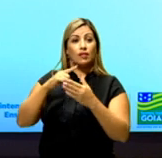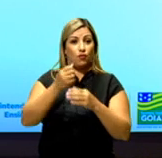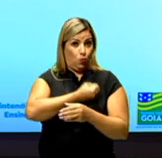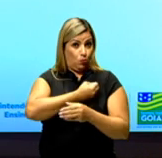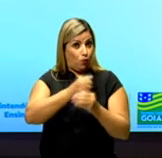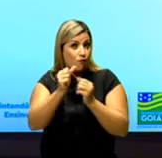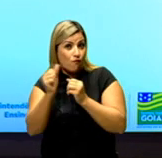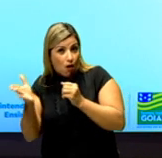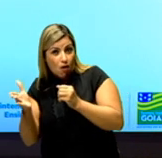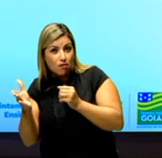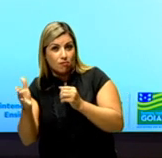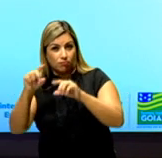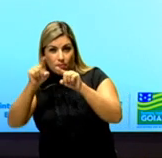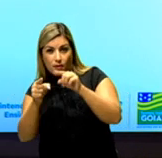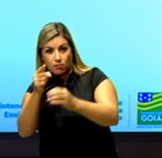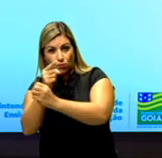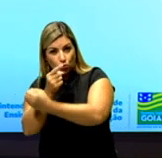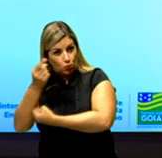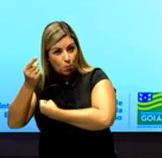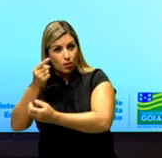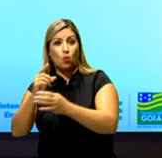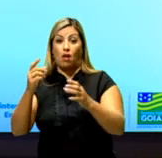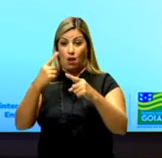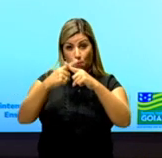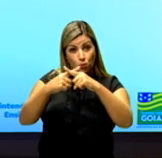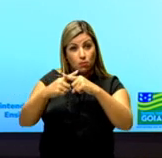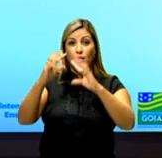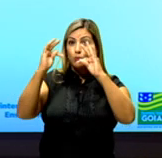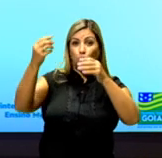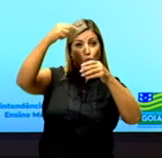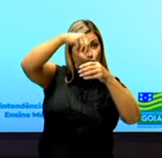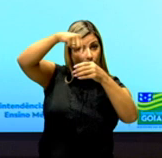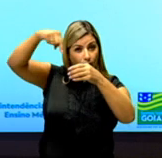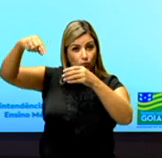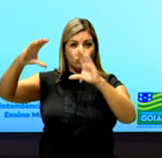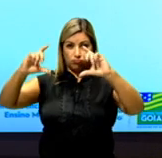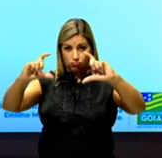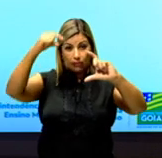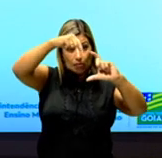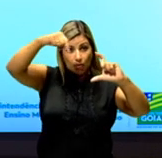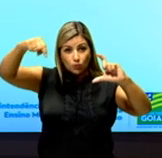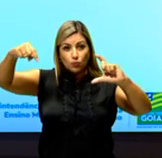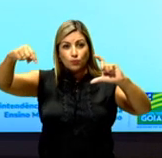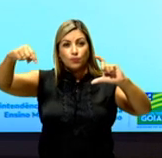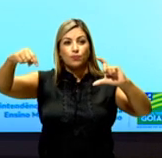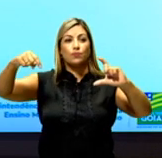parênteses, esse número é multiplicado por todos os índices dentro do parênteses. Então,